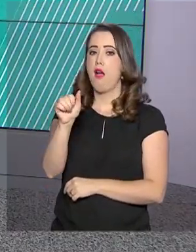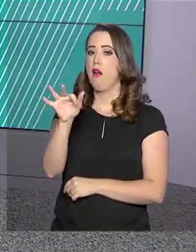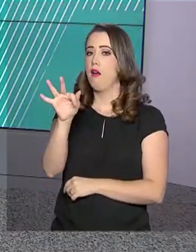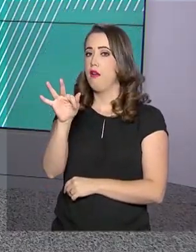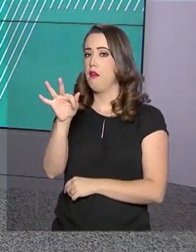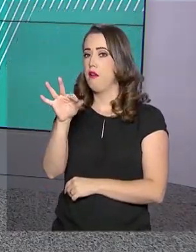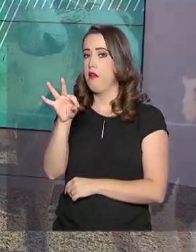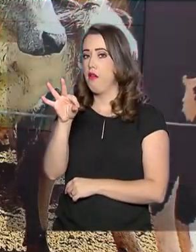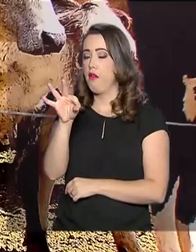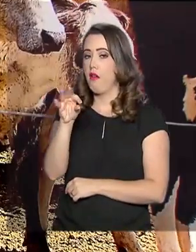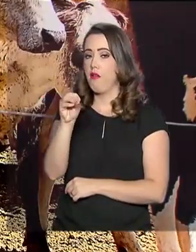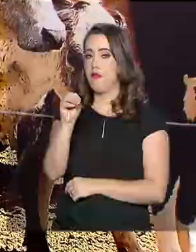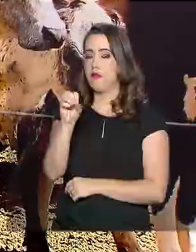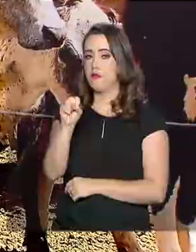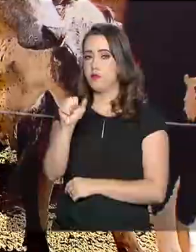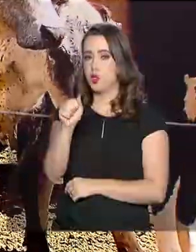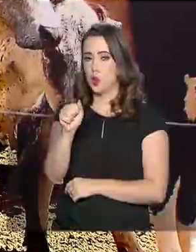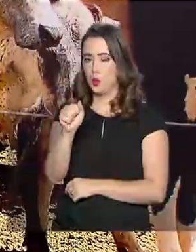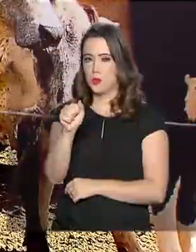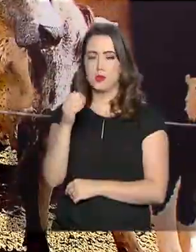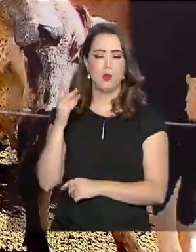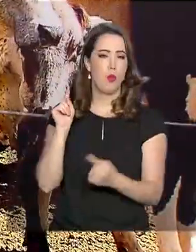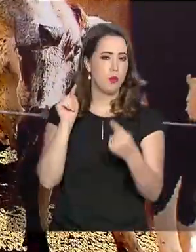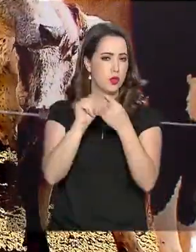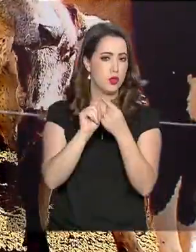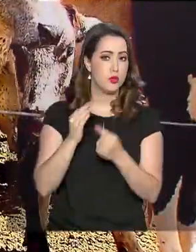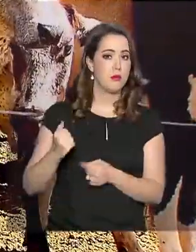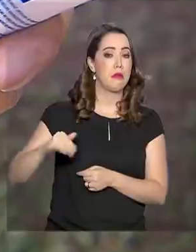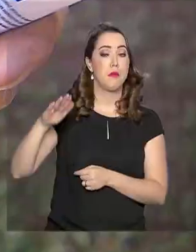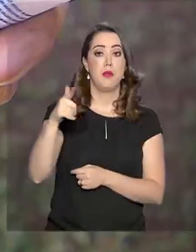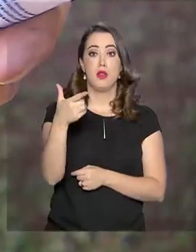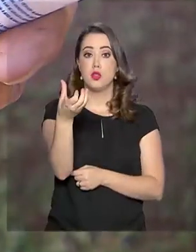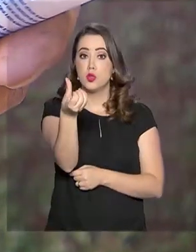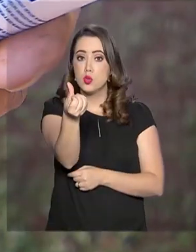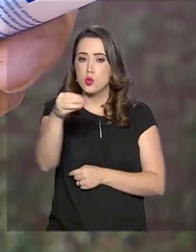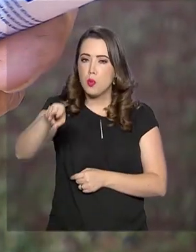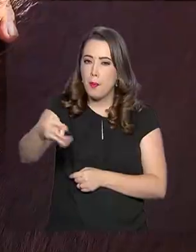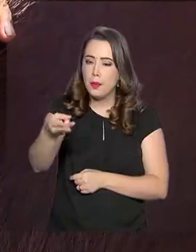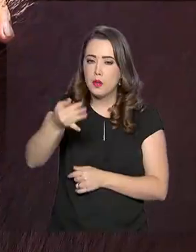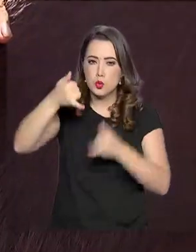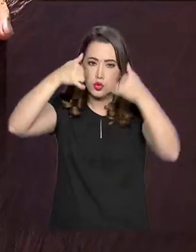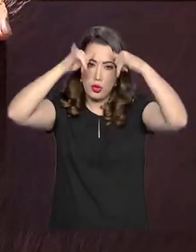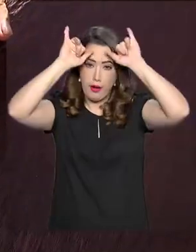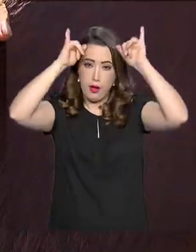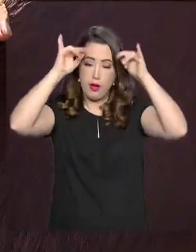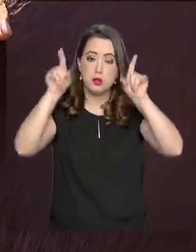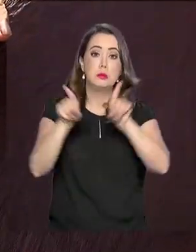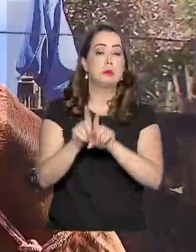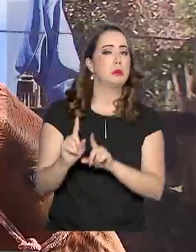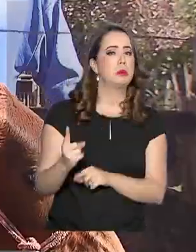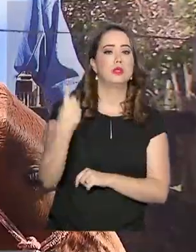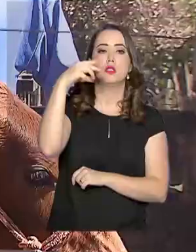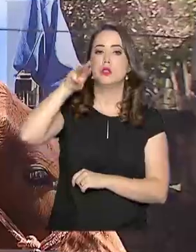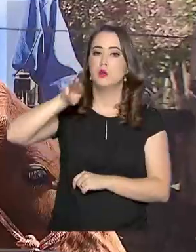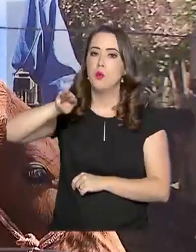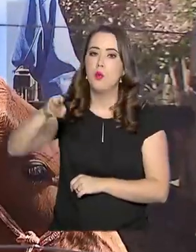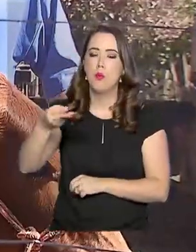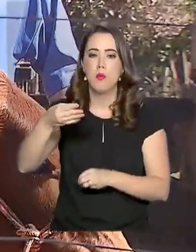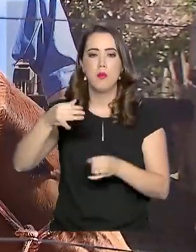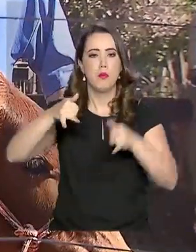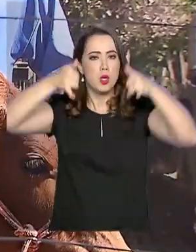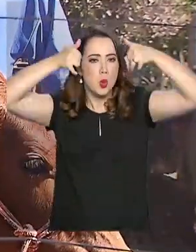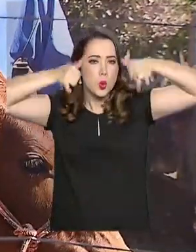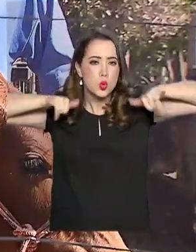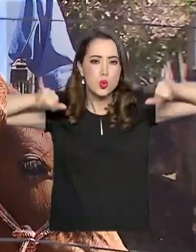Distrito Federal. A previsão é imunizar mais de 216 milhões de bovinos e cerca de 1,5 milhão de